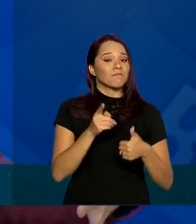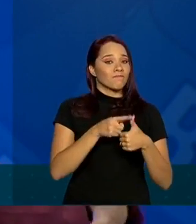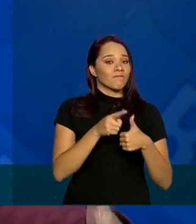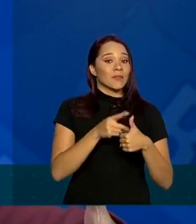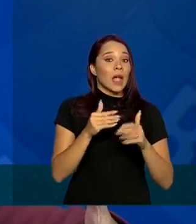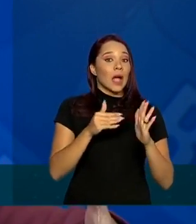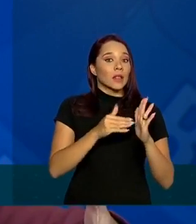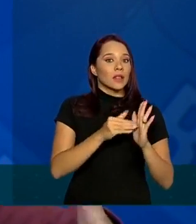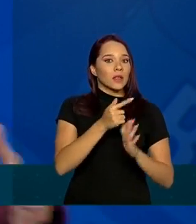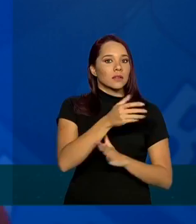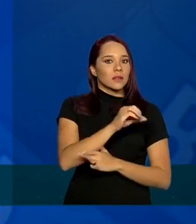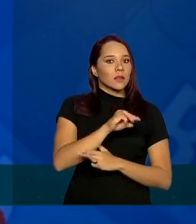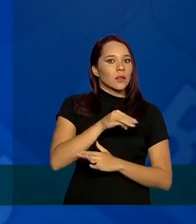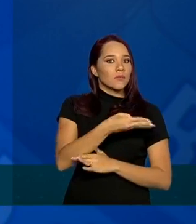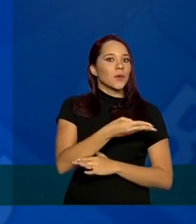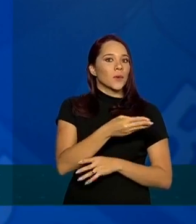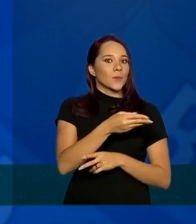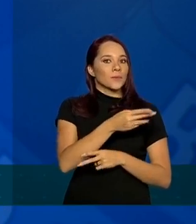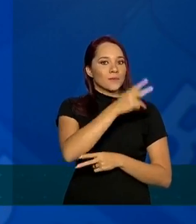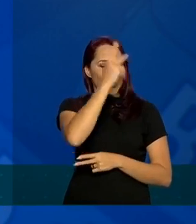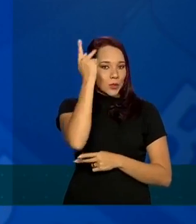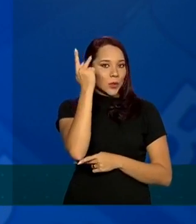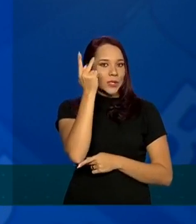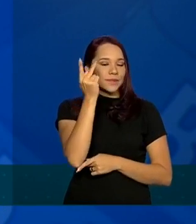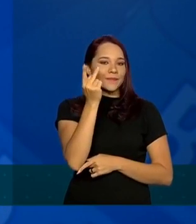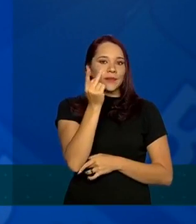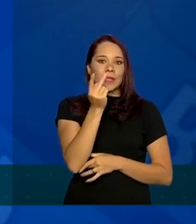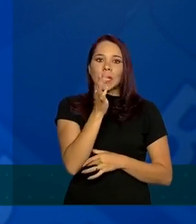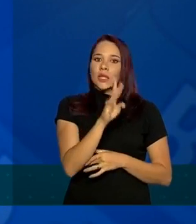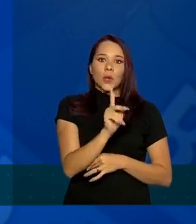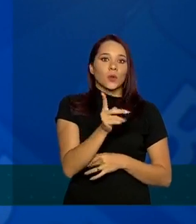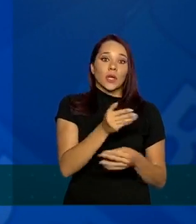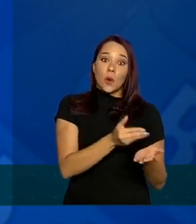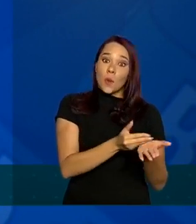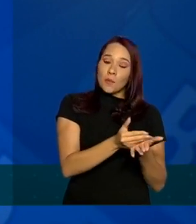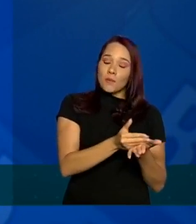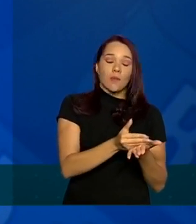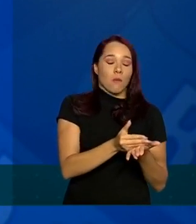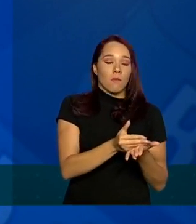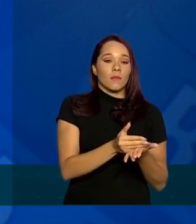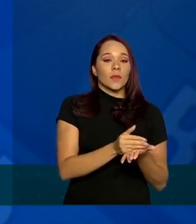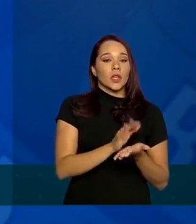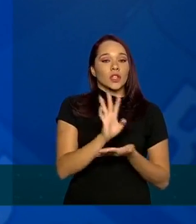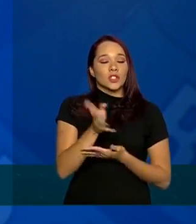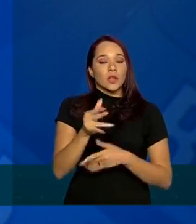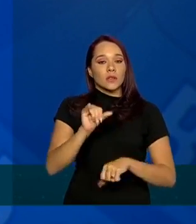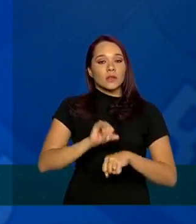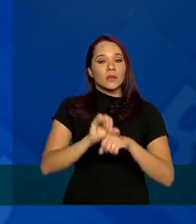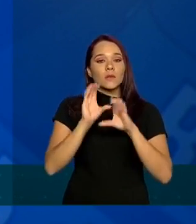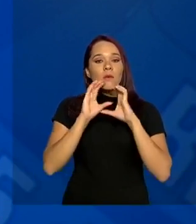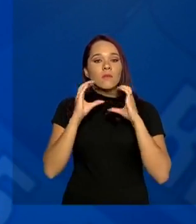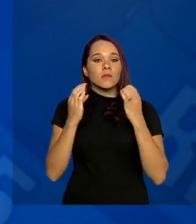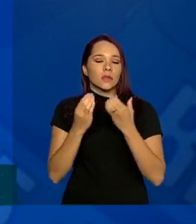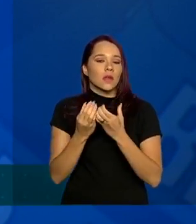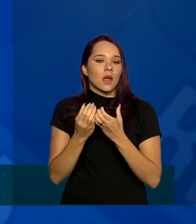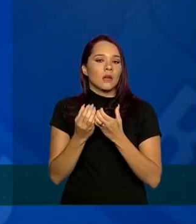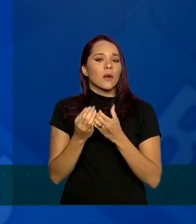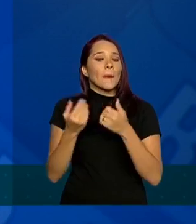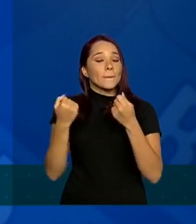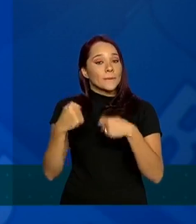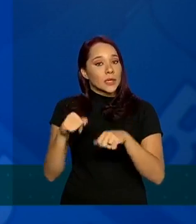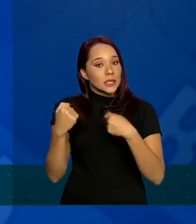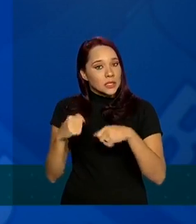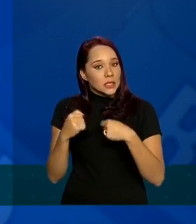é até 70 mil habitantes então não precisa iniciar de municípios a partir de 70 mil habitantes já o centro comunitário sim precisa ter